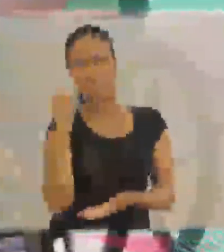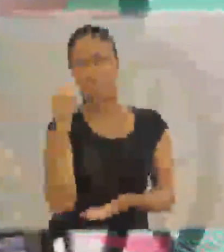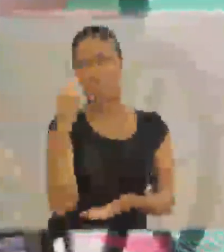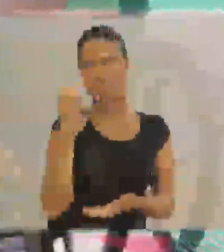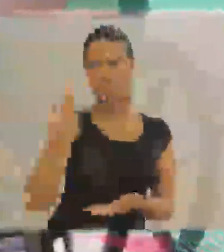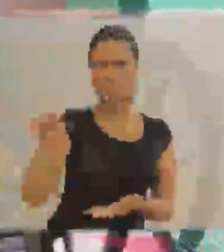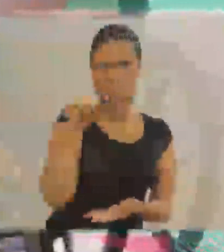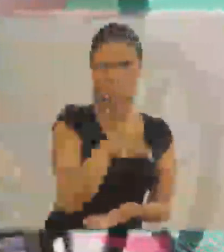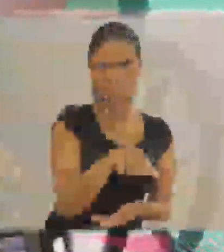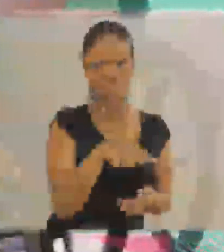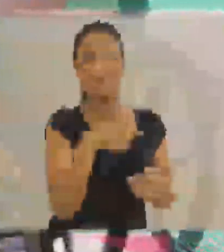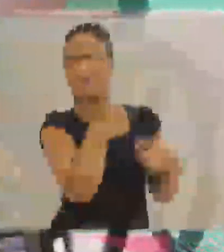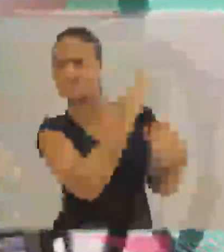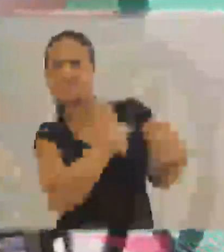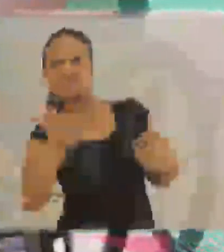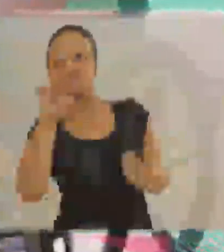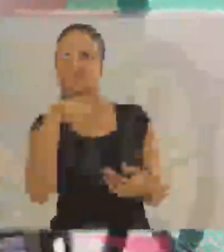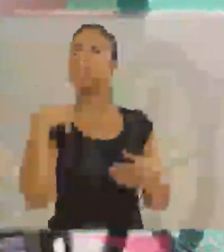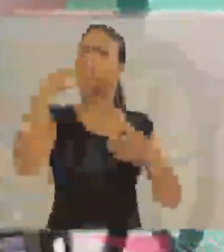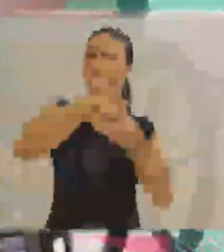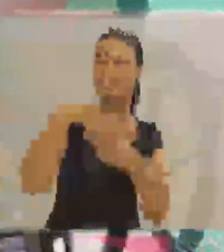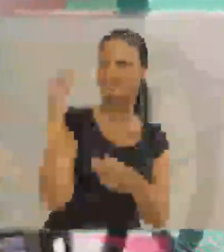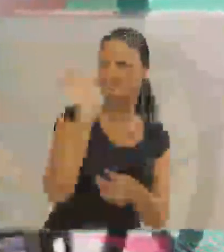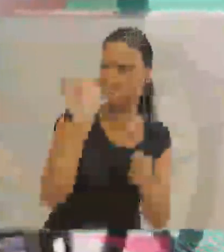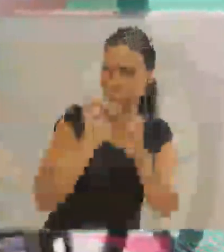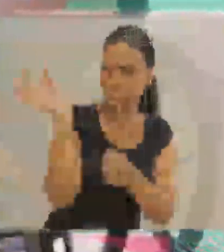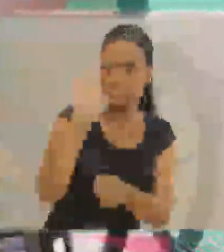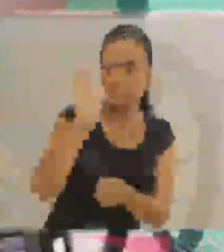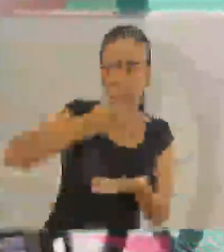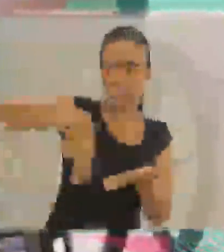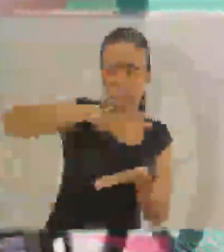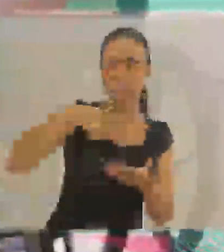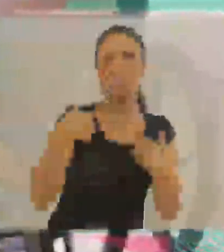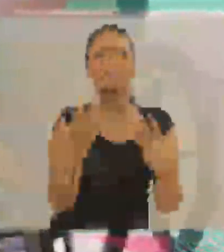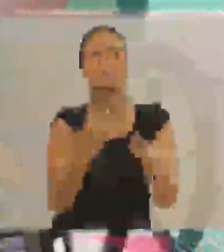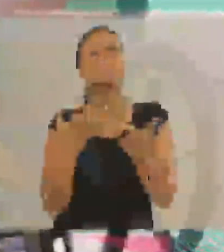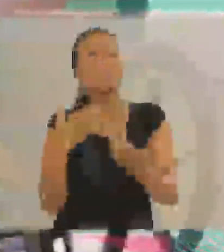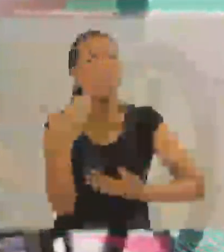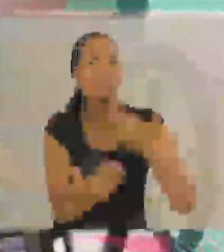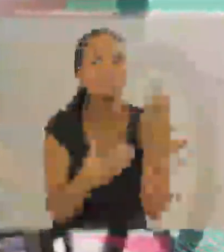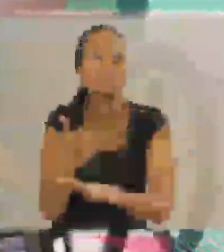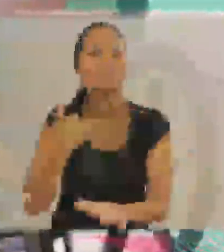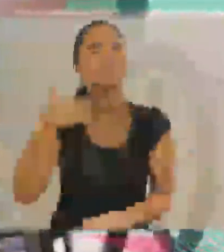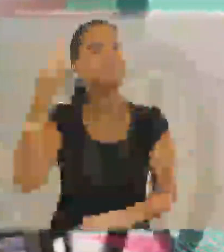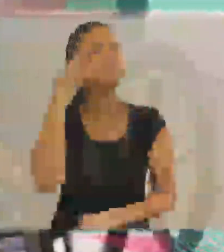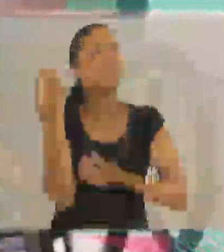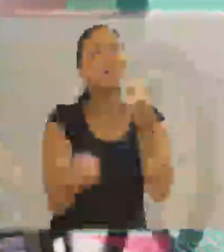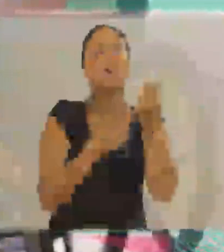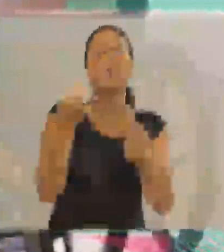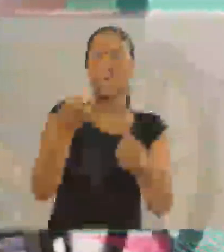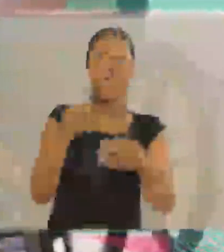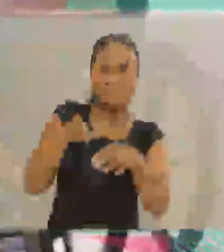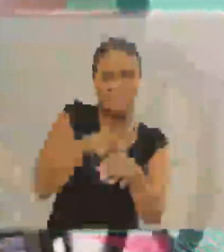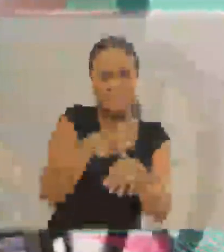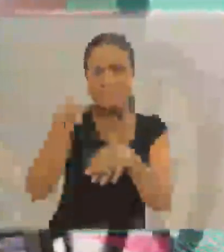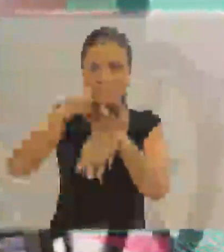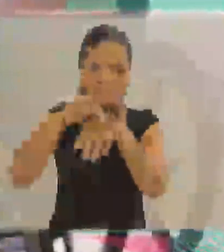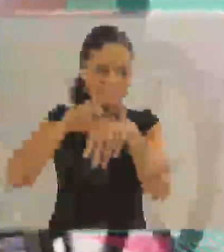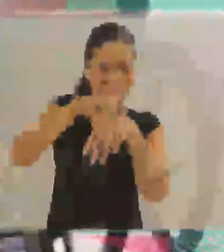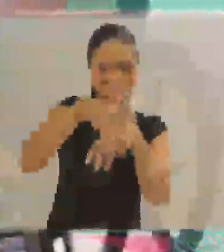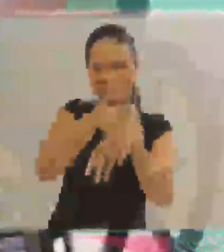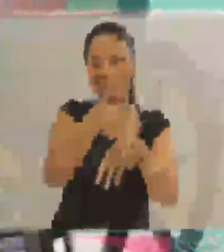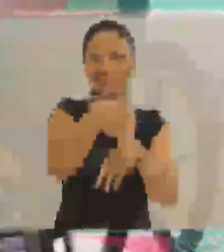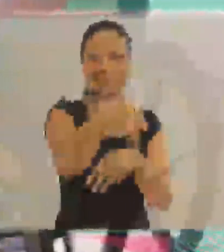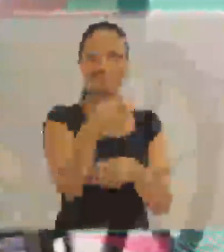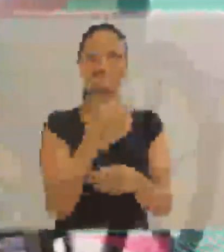maiores companhias de dança do Brasil, que foi o nosso da dança da Regina Sauer. Saí de lá para poder fazer faculdade de dança e quis